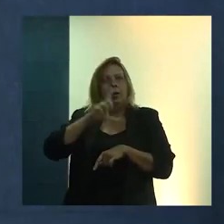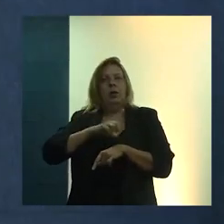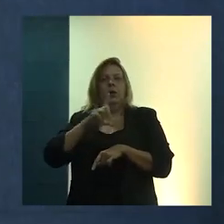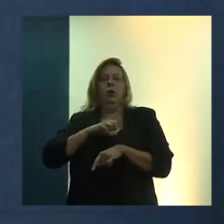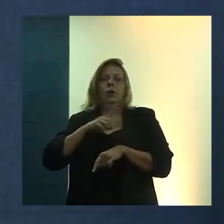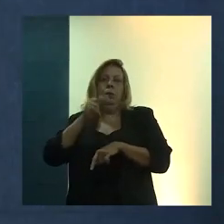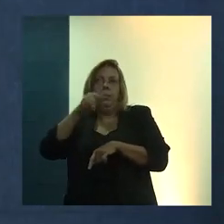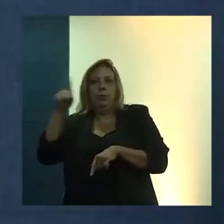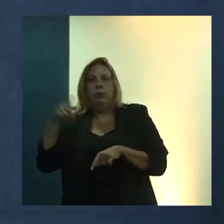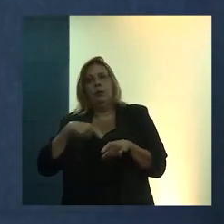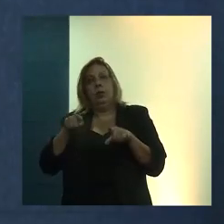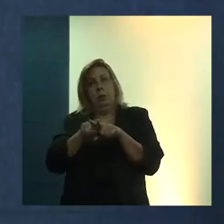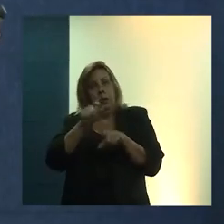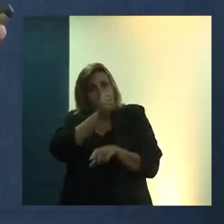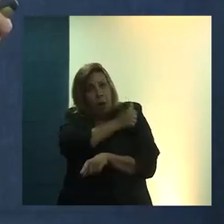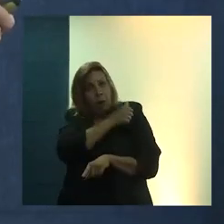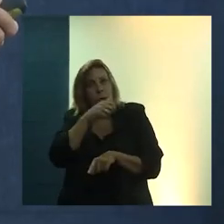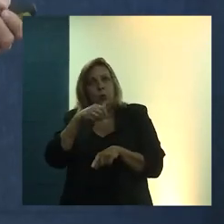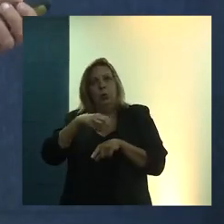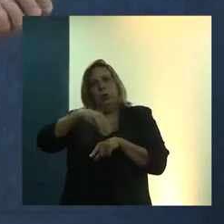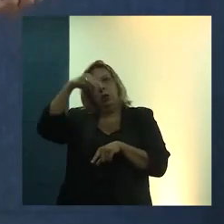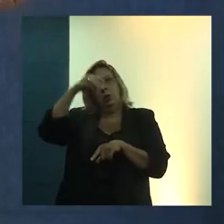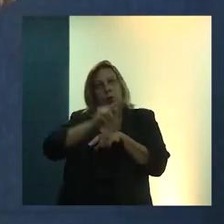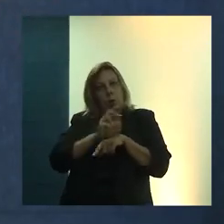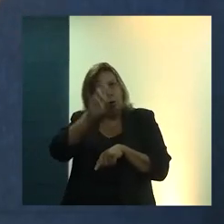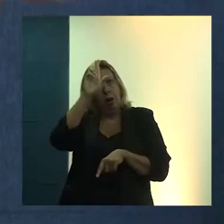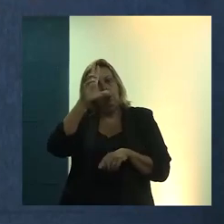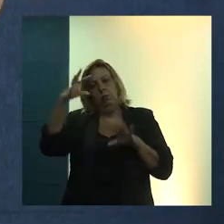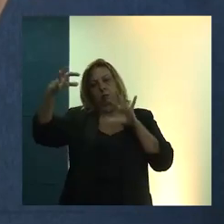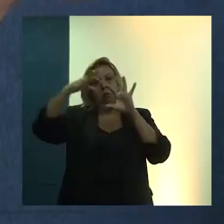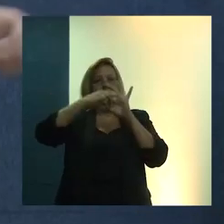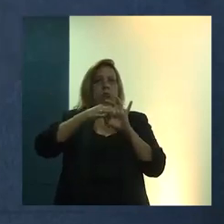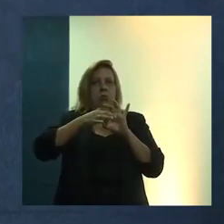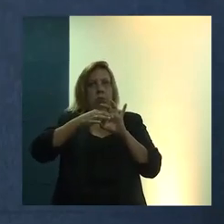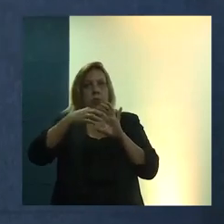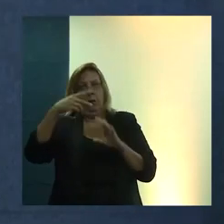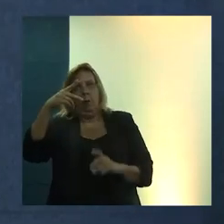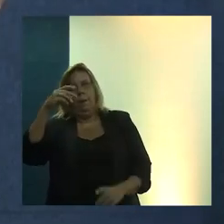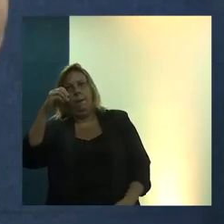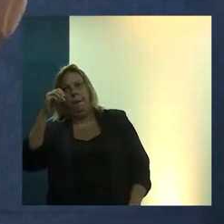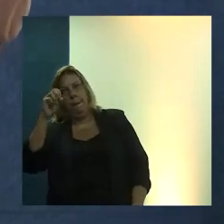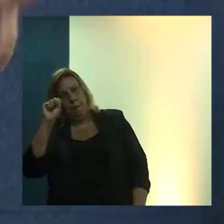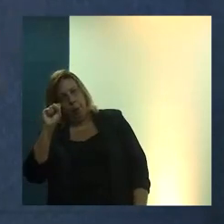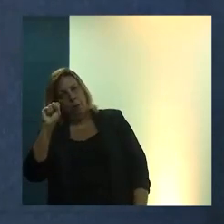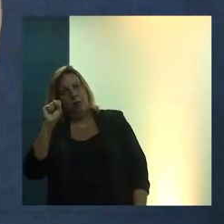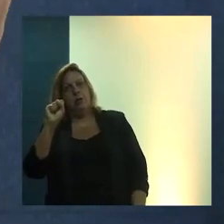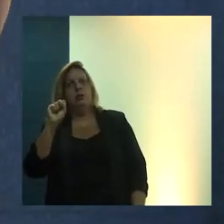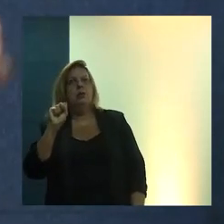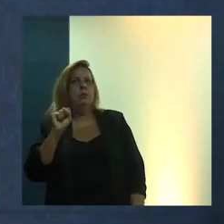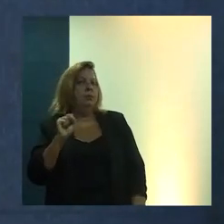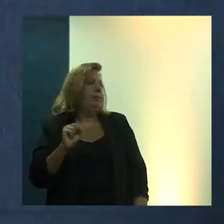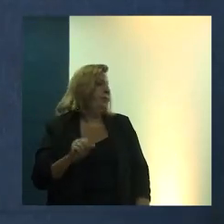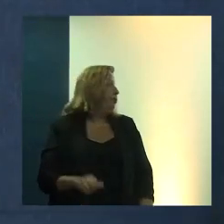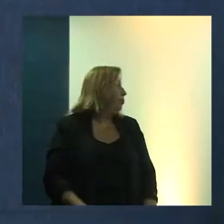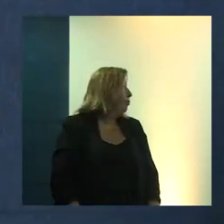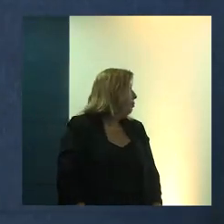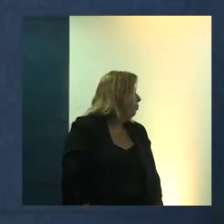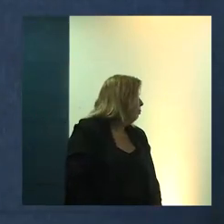bem ligado mesmo à pós-graduação. E aqui alguns números também de uma média aí de